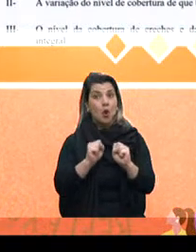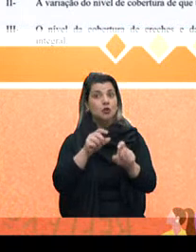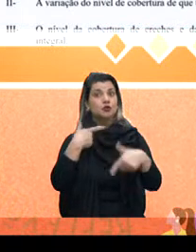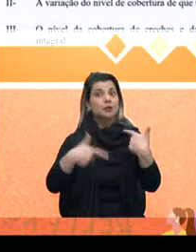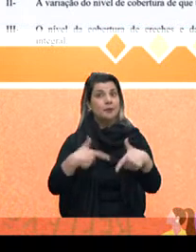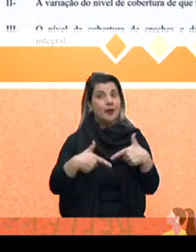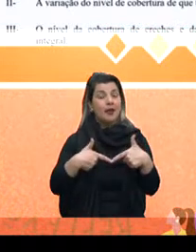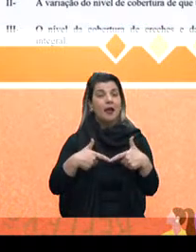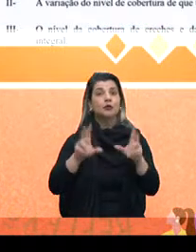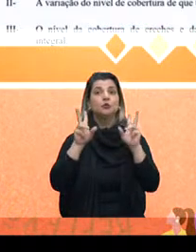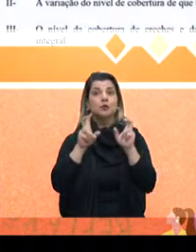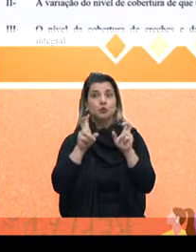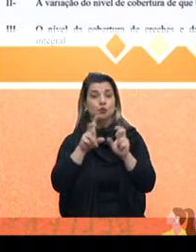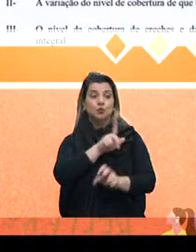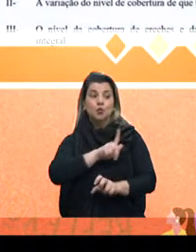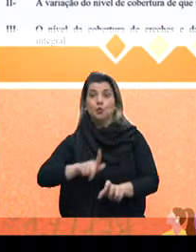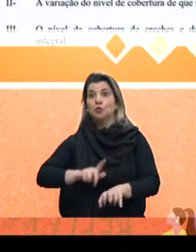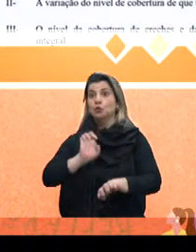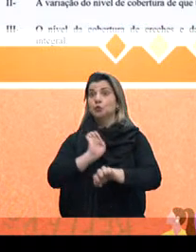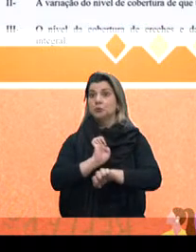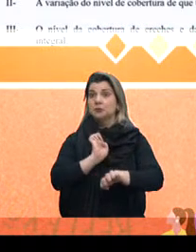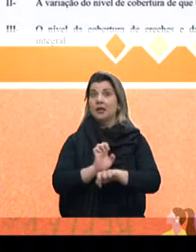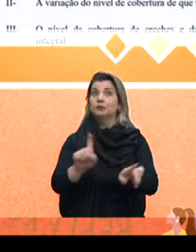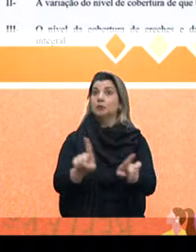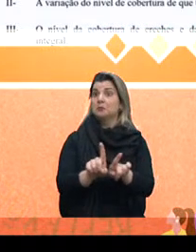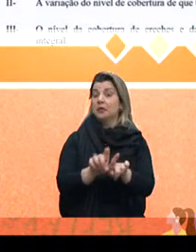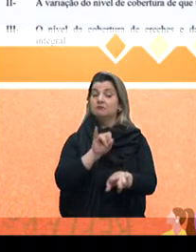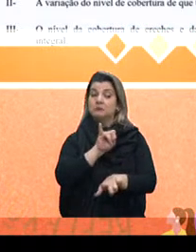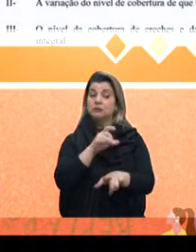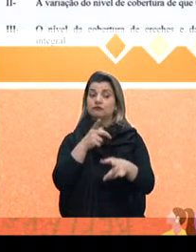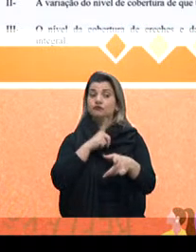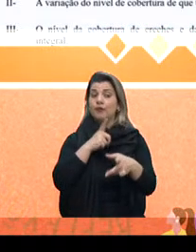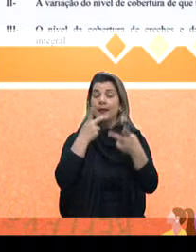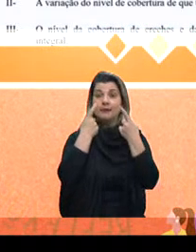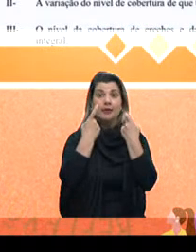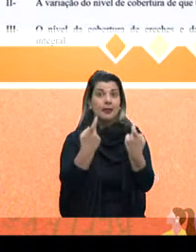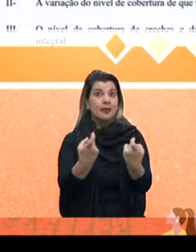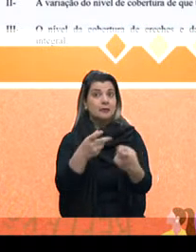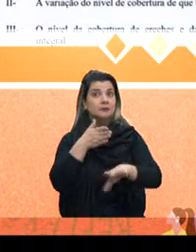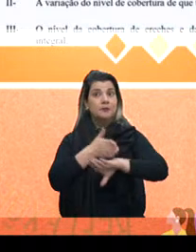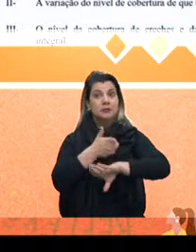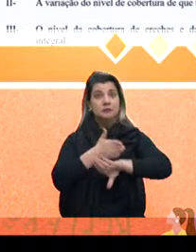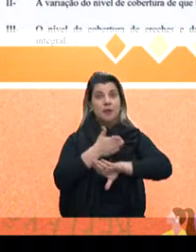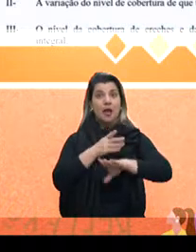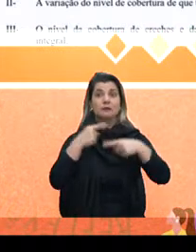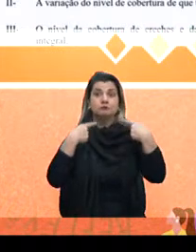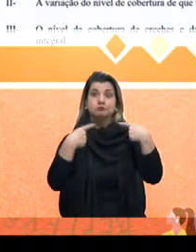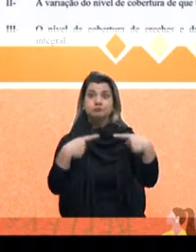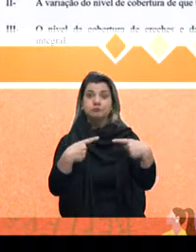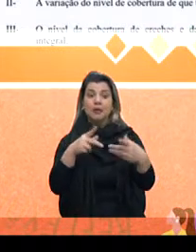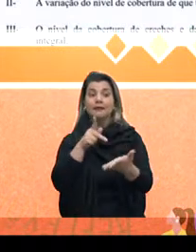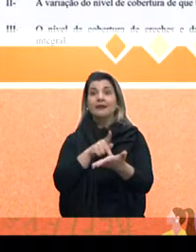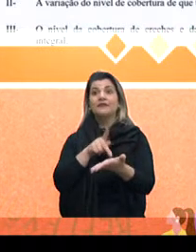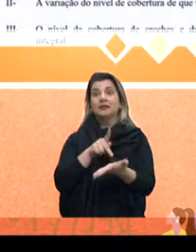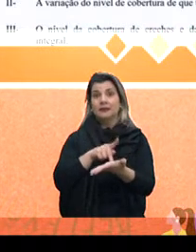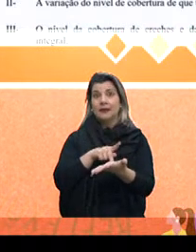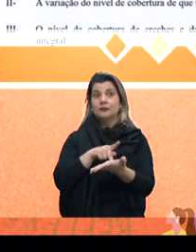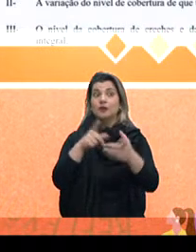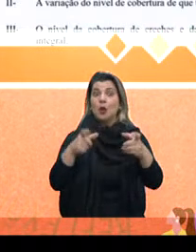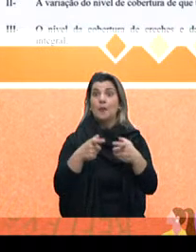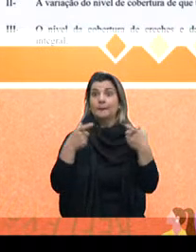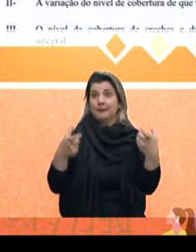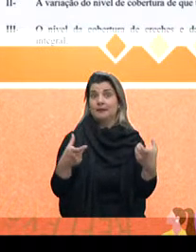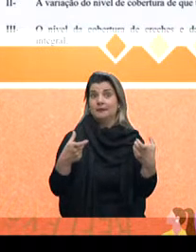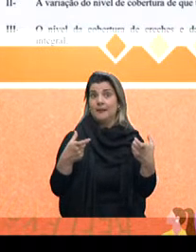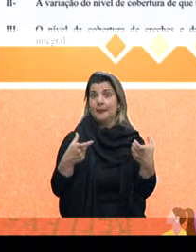e o governo do Estado poderia, se tiver interesse em participar desse debate, que, na verdade, é aumentar